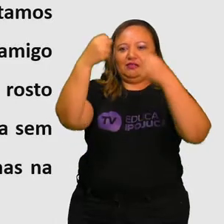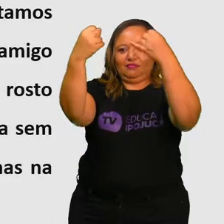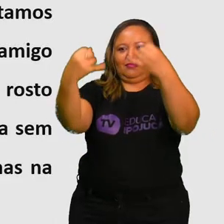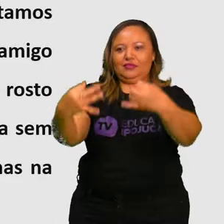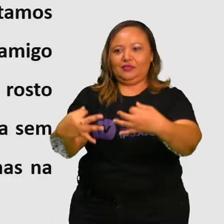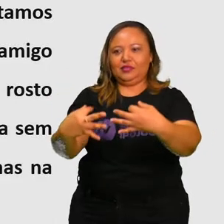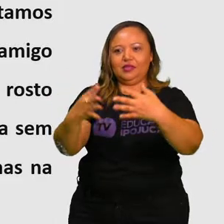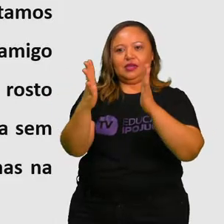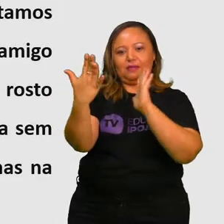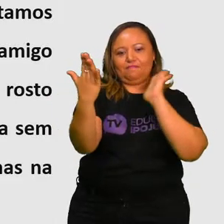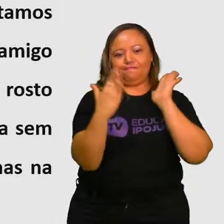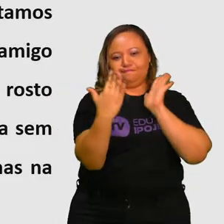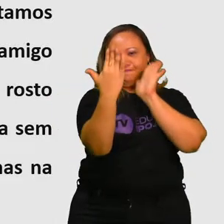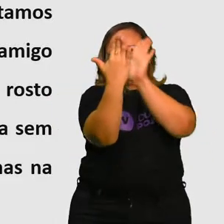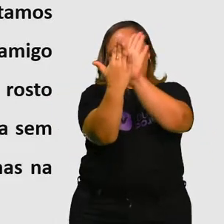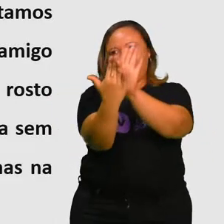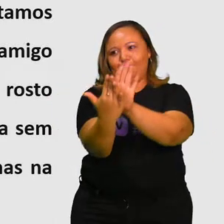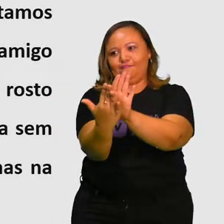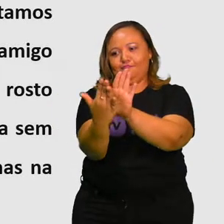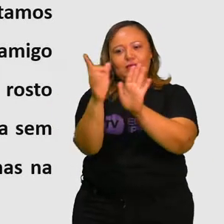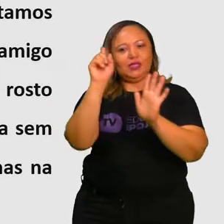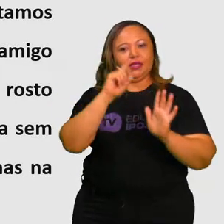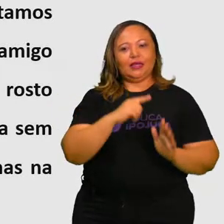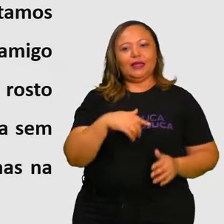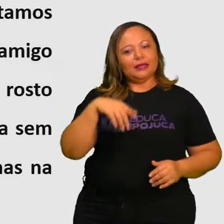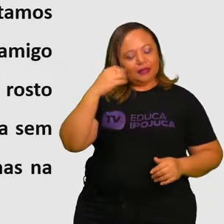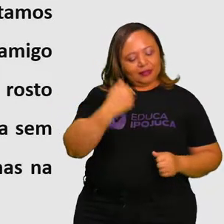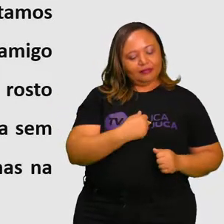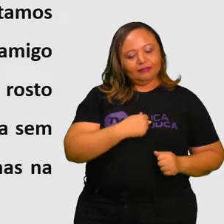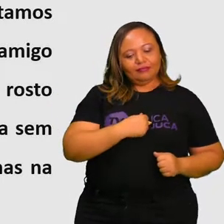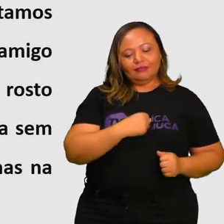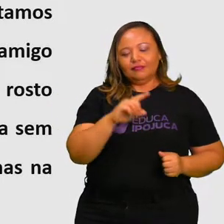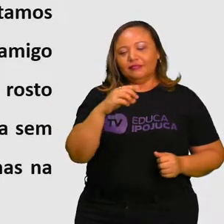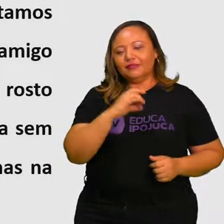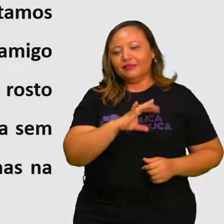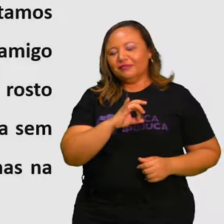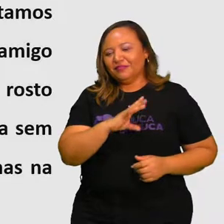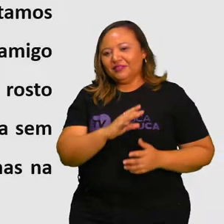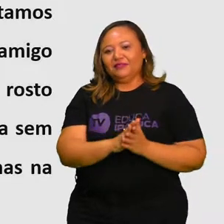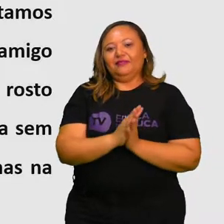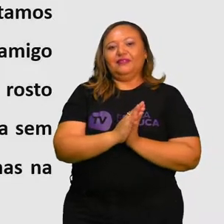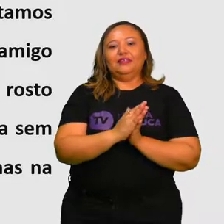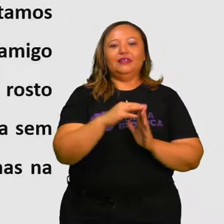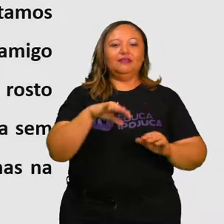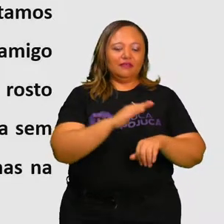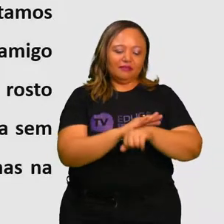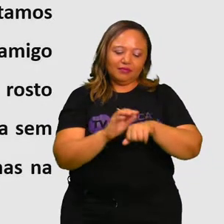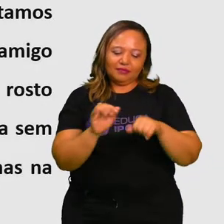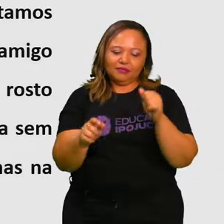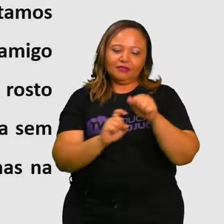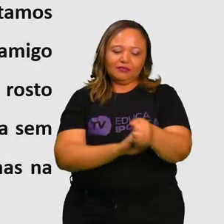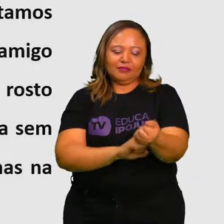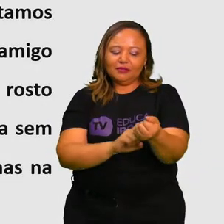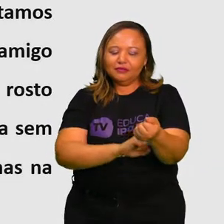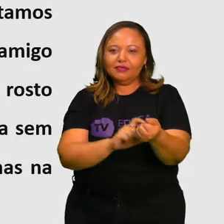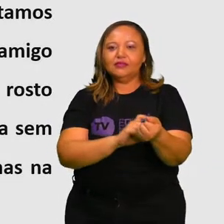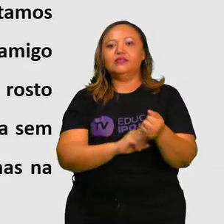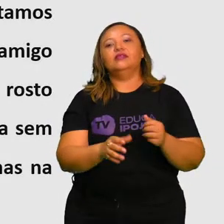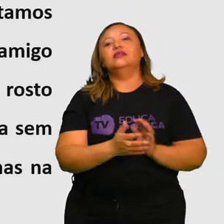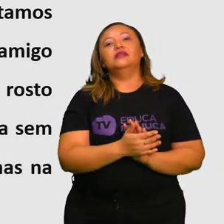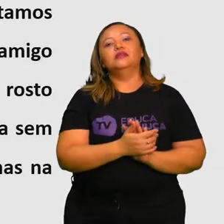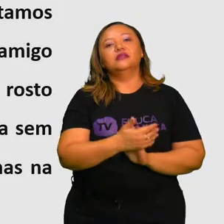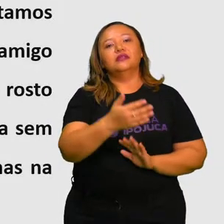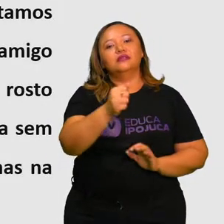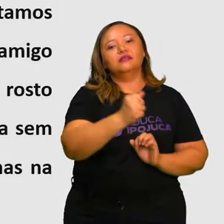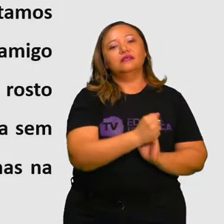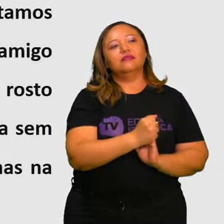Não queremos também, contudo, a aceitação. Por isso, nos levaria a um relacionamento real para o